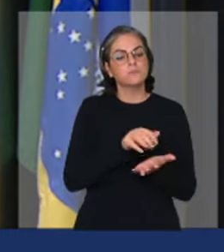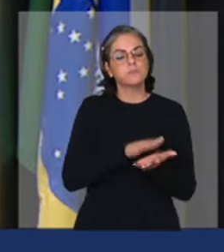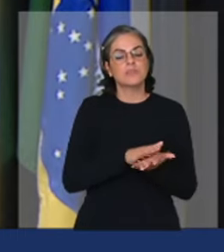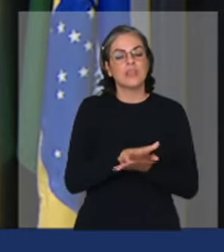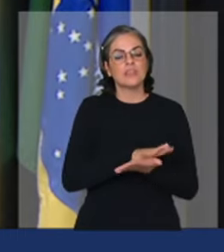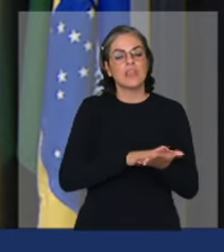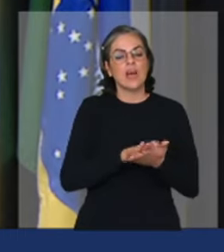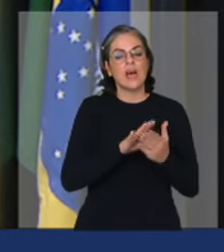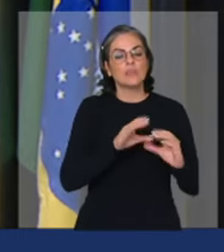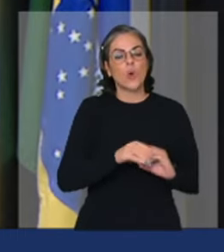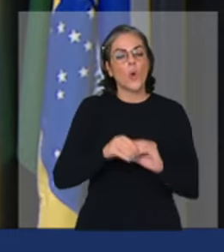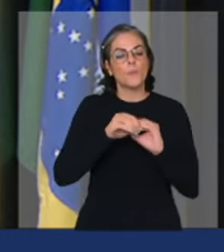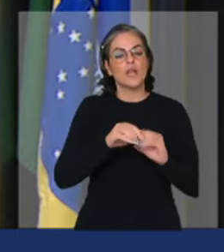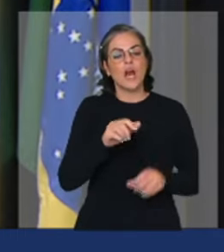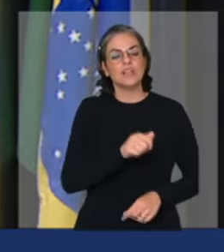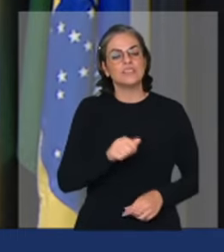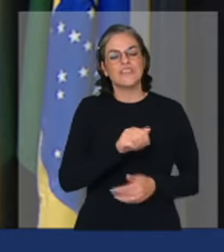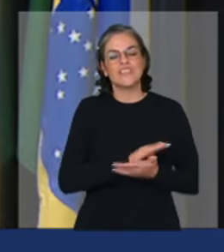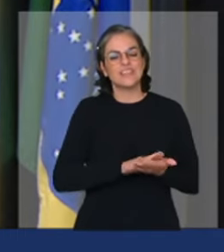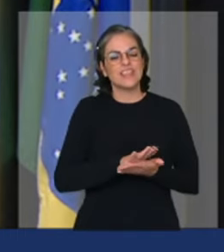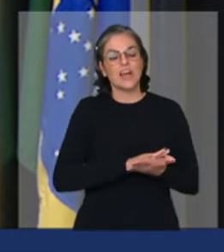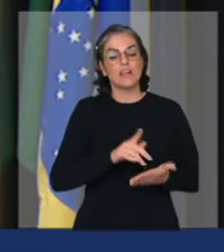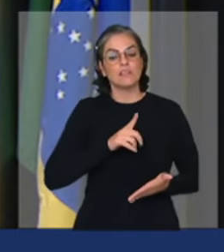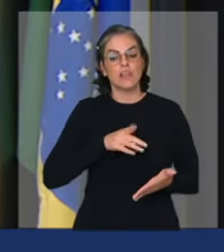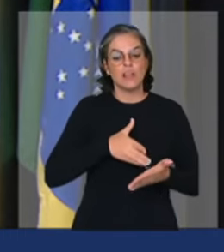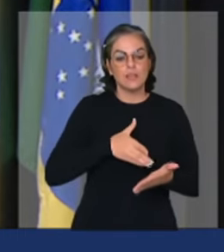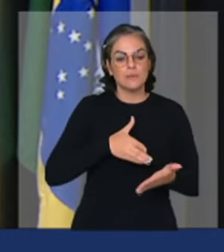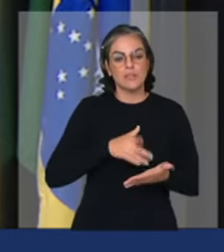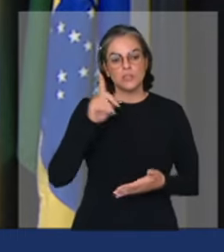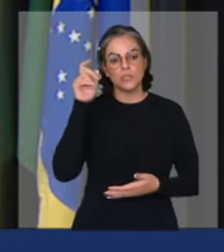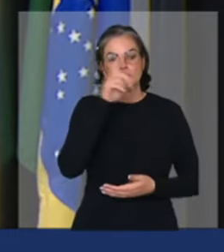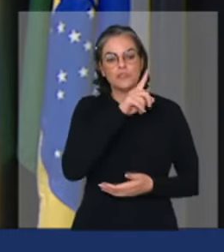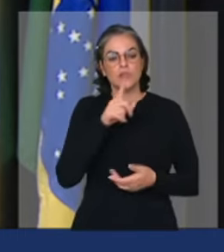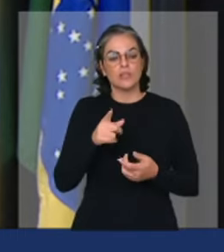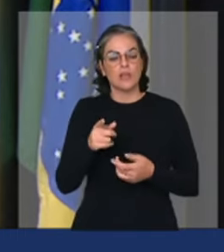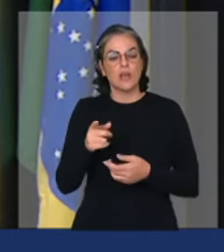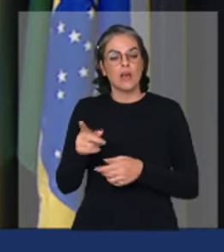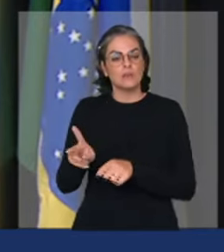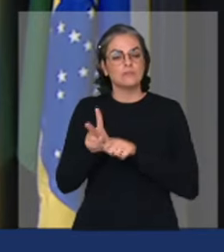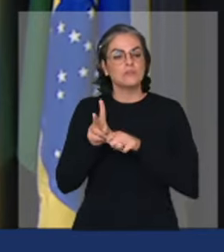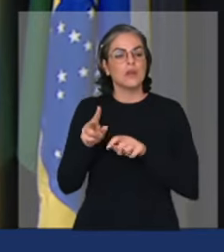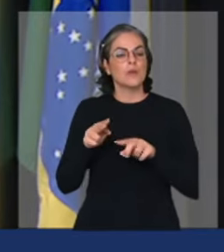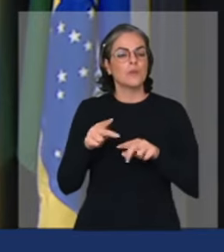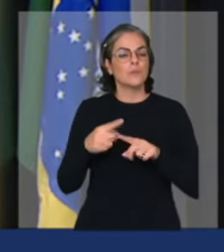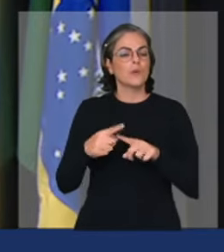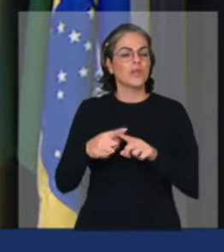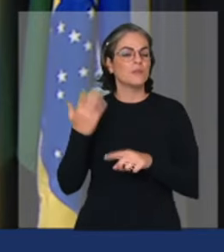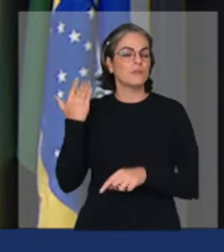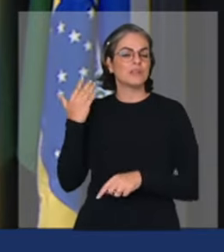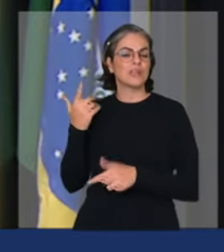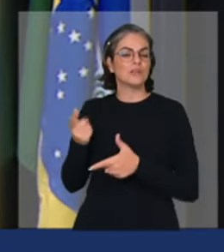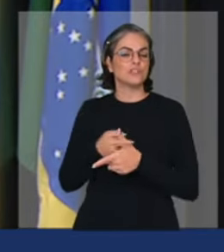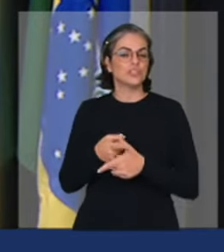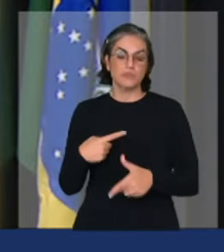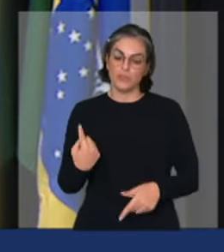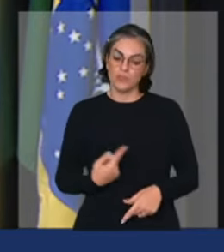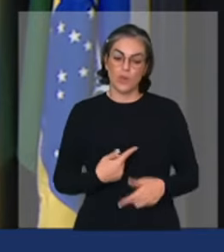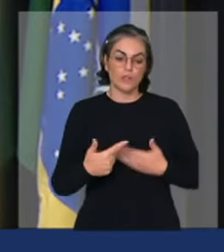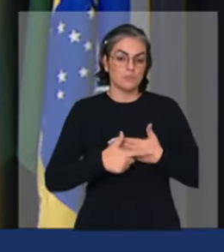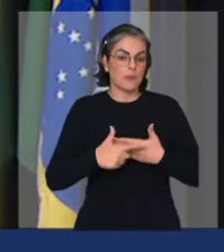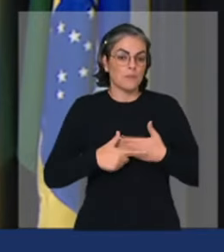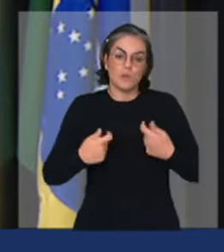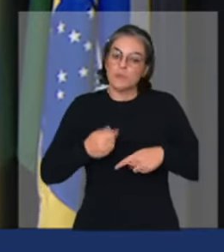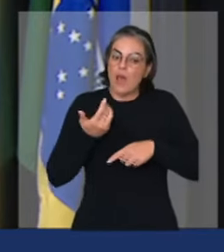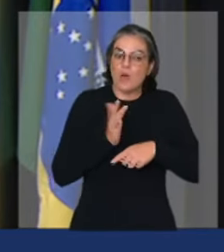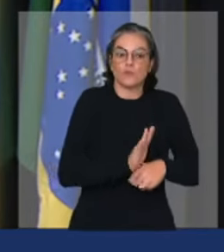associação nos que possuem restrições a crédito devido a dívidas antigas e é nosso papel dar oportunidade a estes para